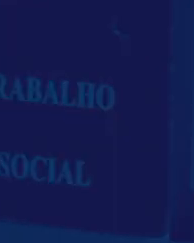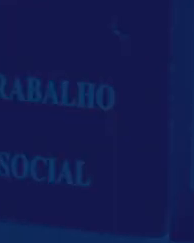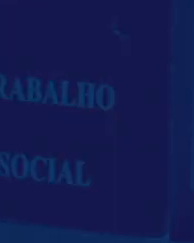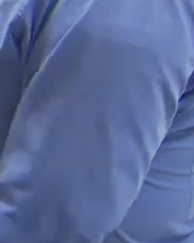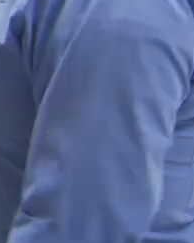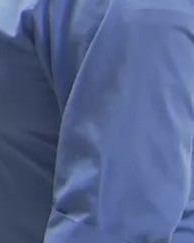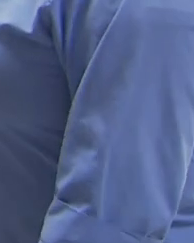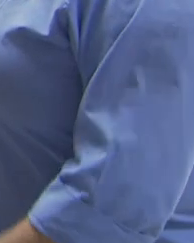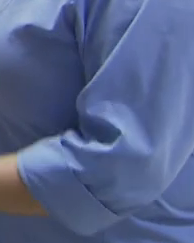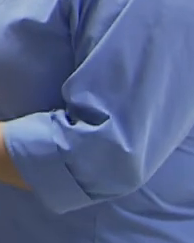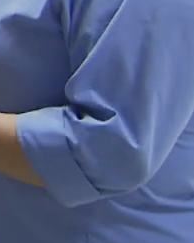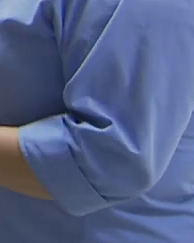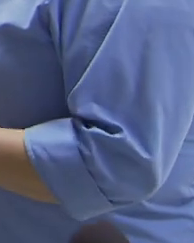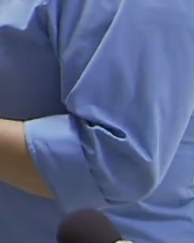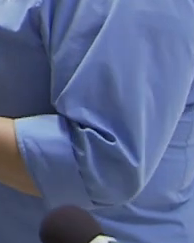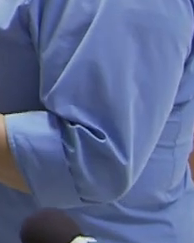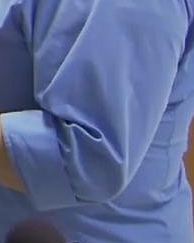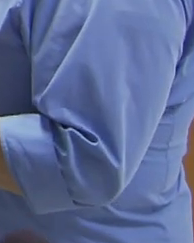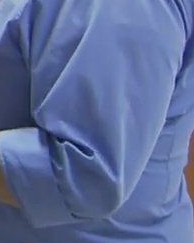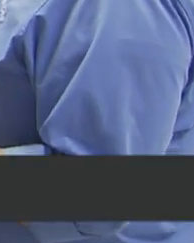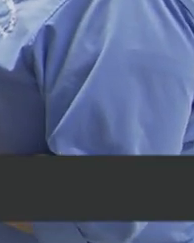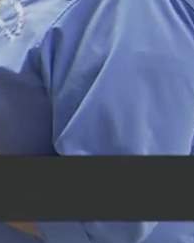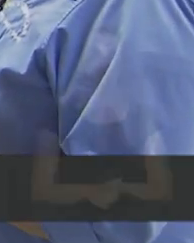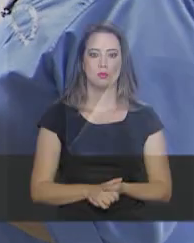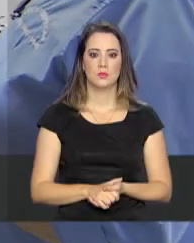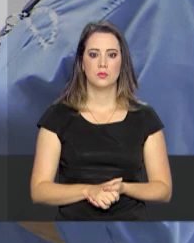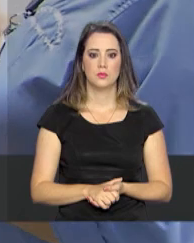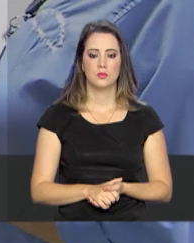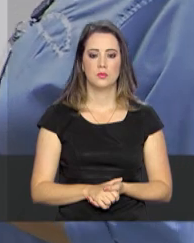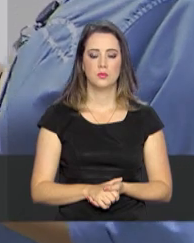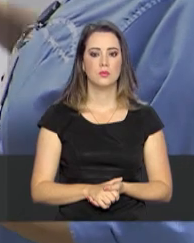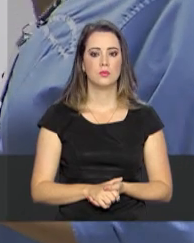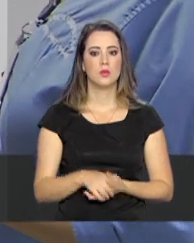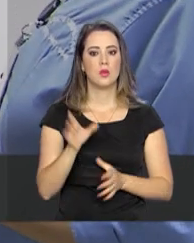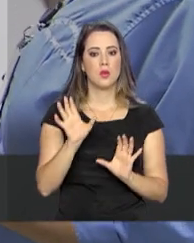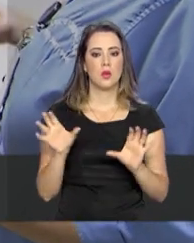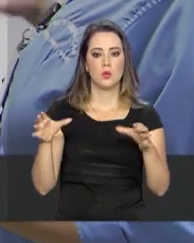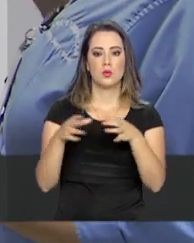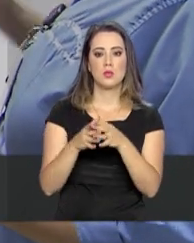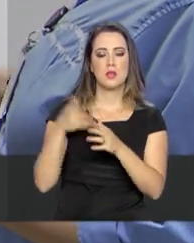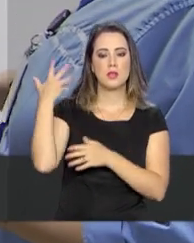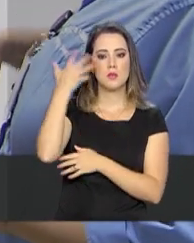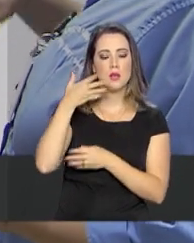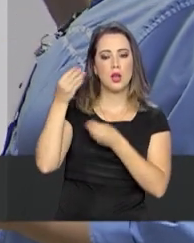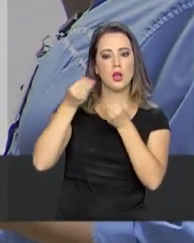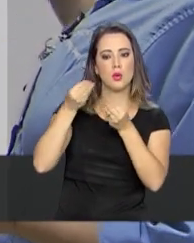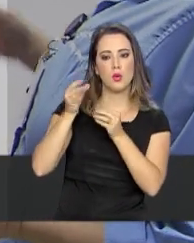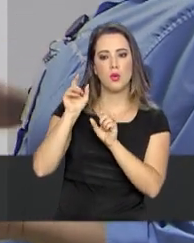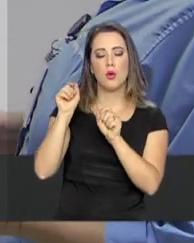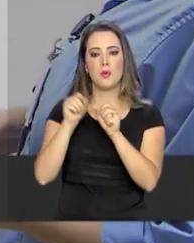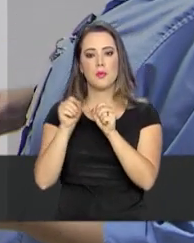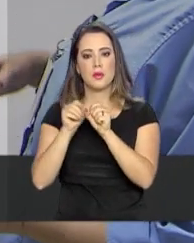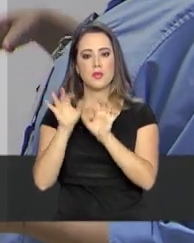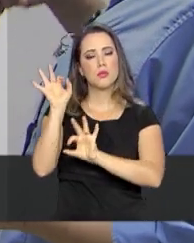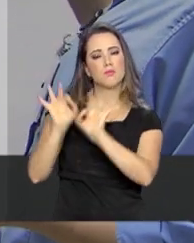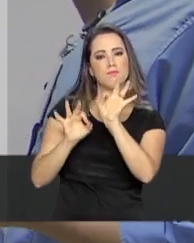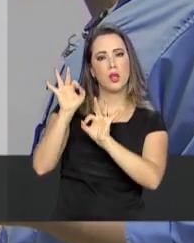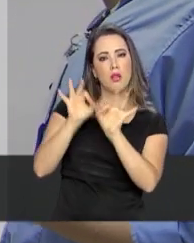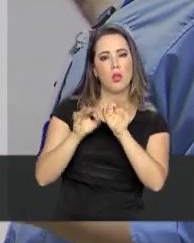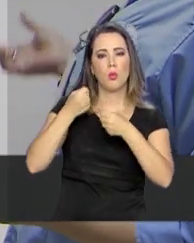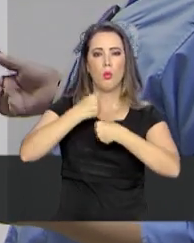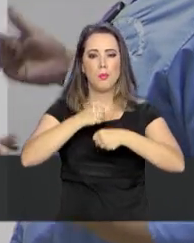Eu quero que vocês se juntem e façam um mutirão para a gente fazer uma boa faxina. Limpando divisória, mesa, pé de cadeira,